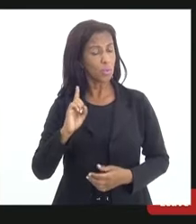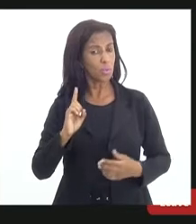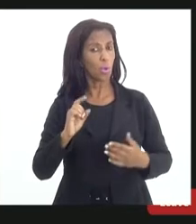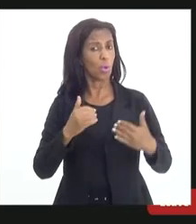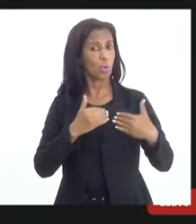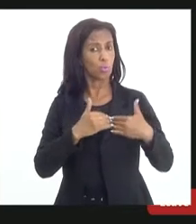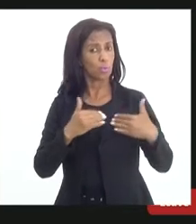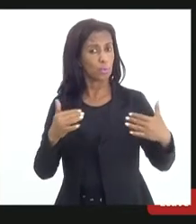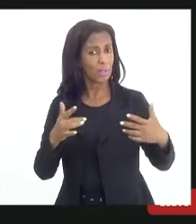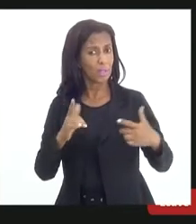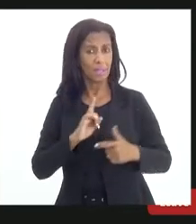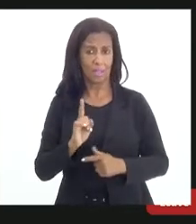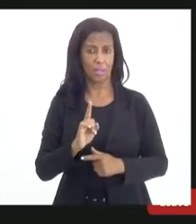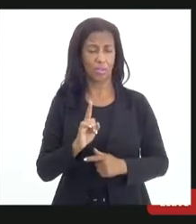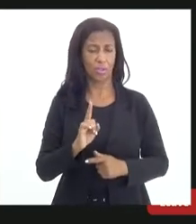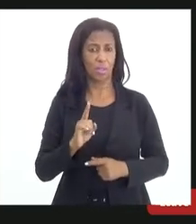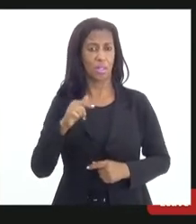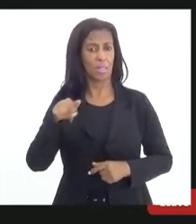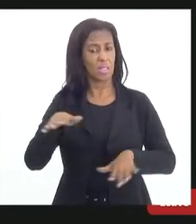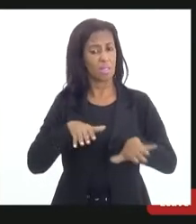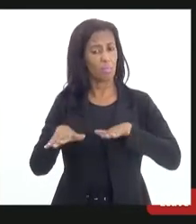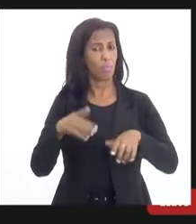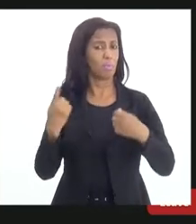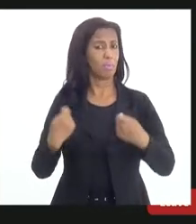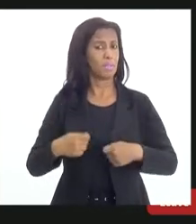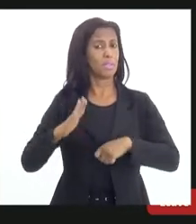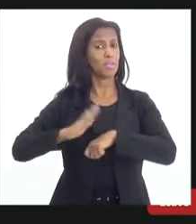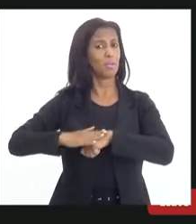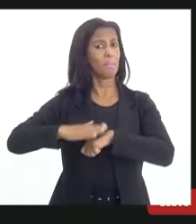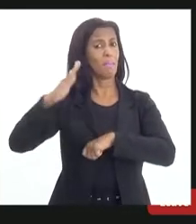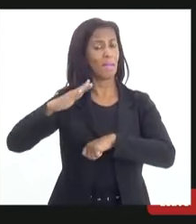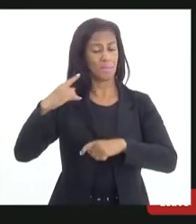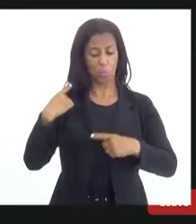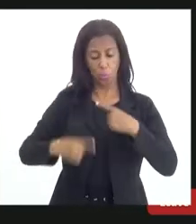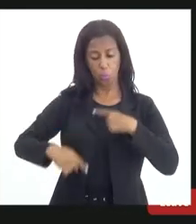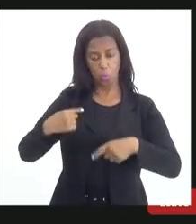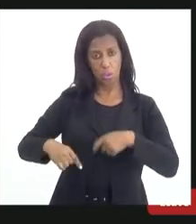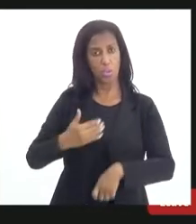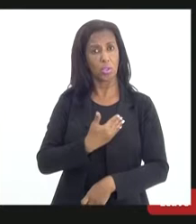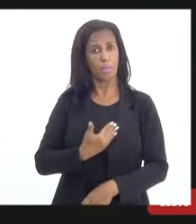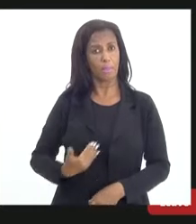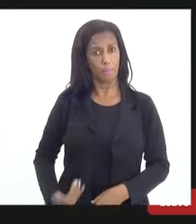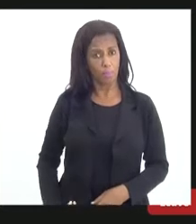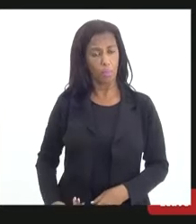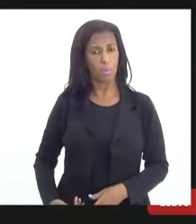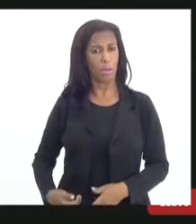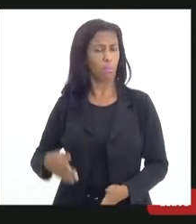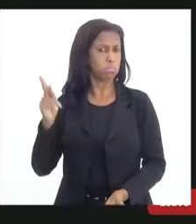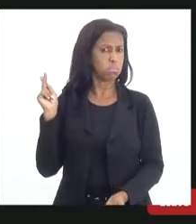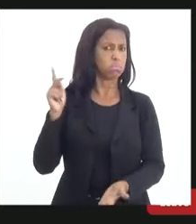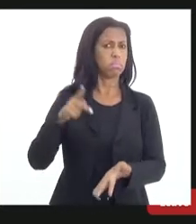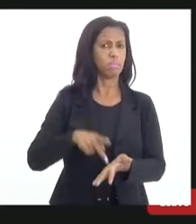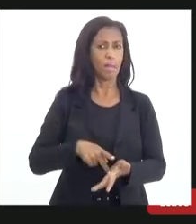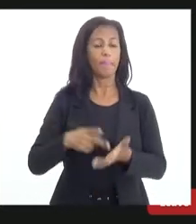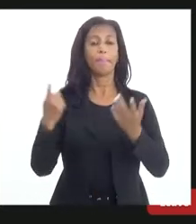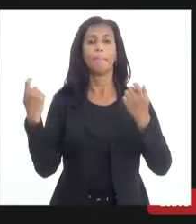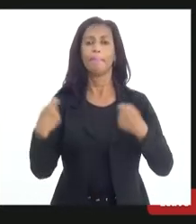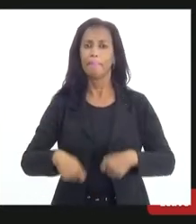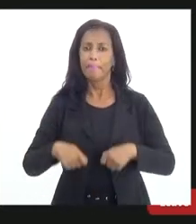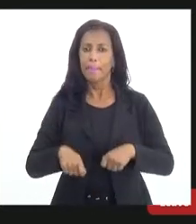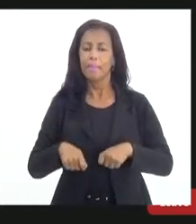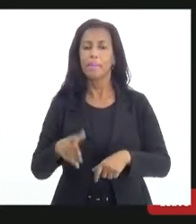esse movimento precisa. Ele precisa de políticas públicas contundentes, ele precisa de